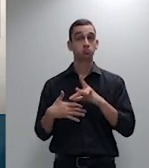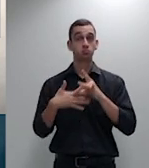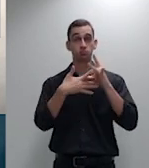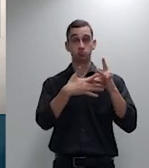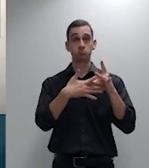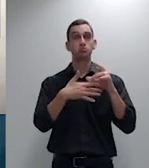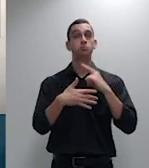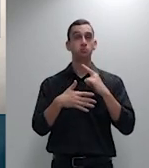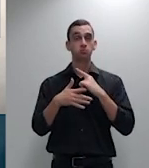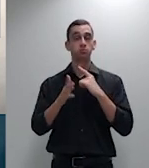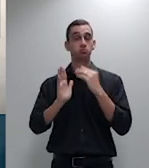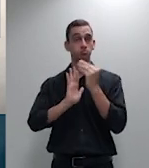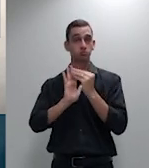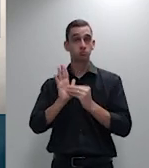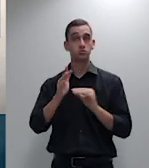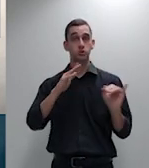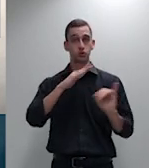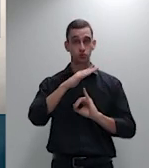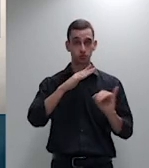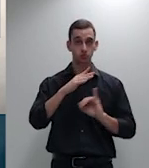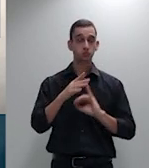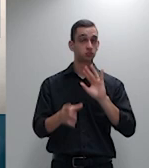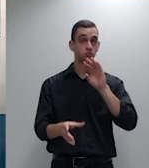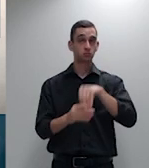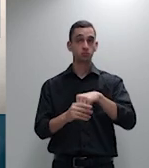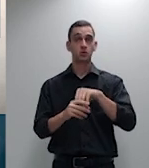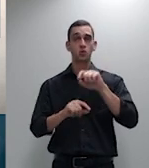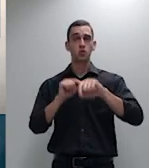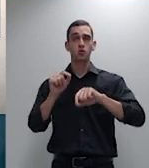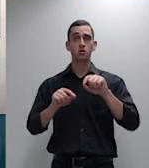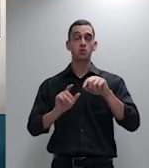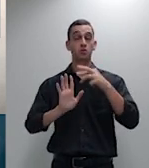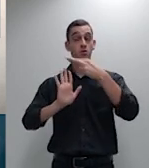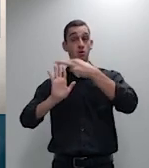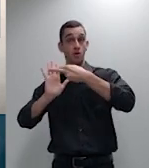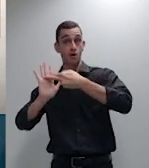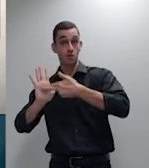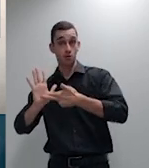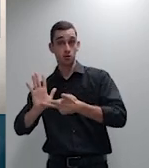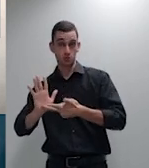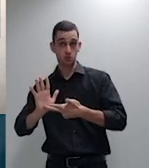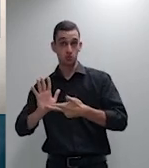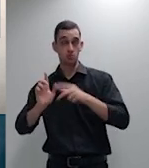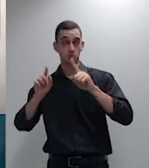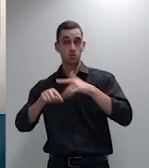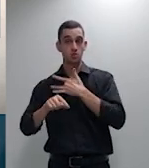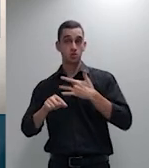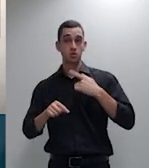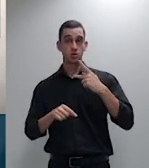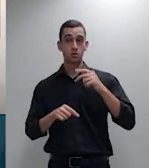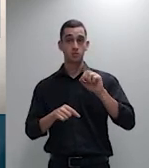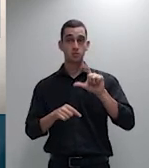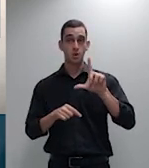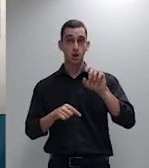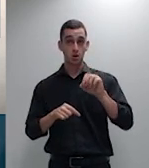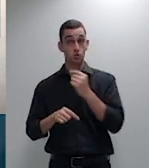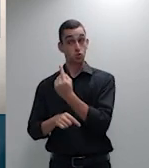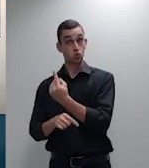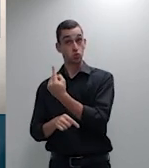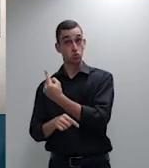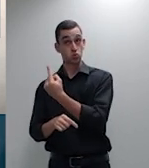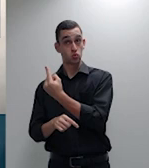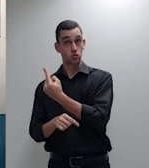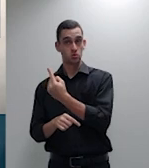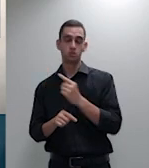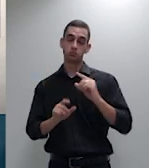diferenças regulatórias entre o tratamento dado aos planos de saúde individuais e familiares e